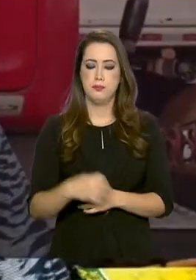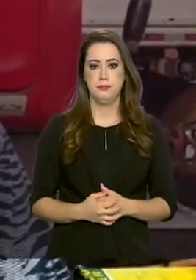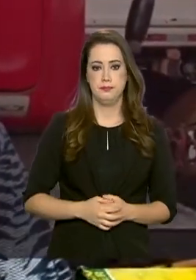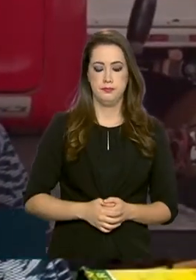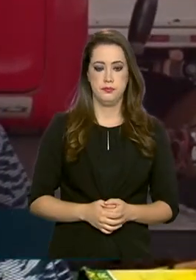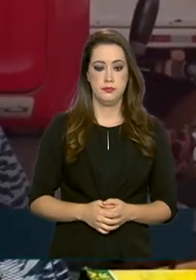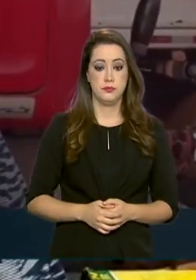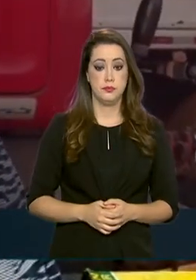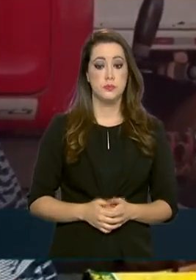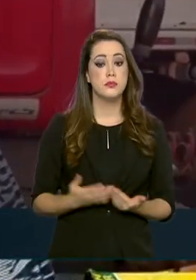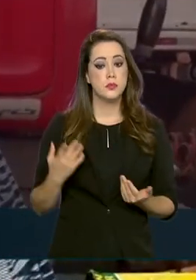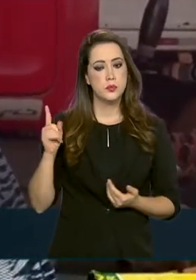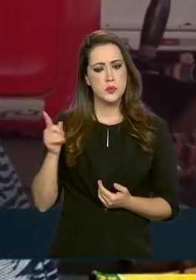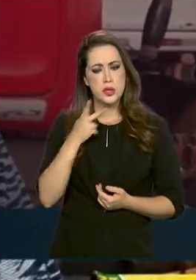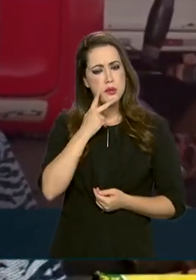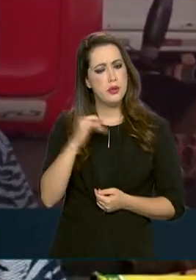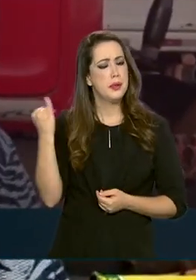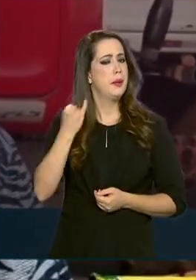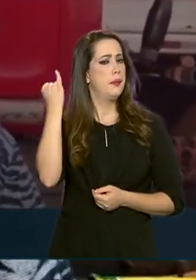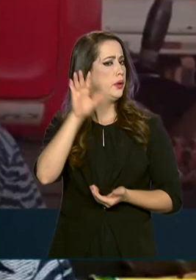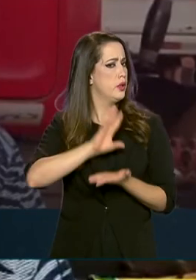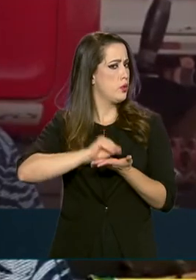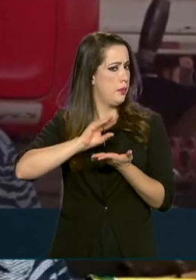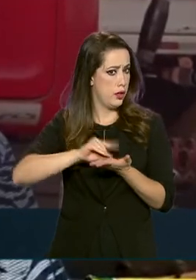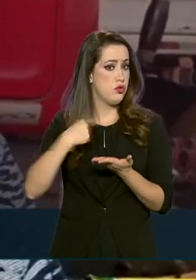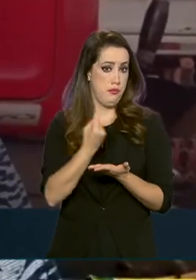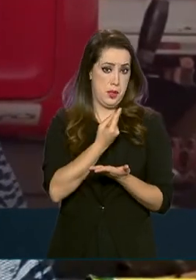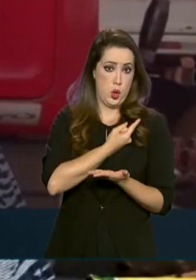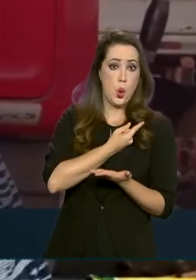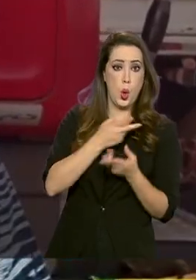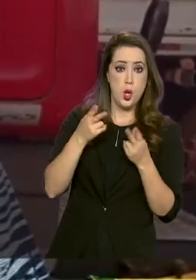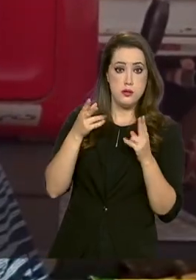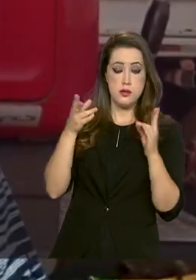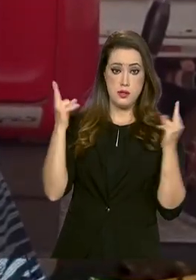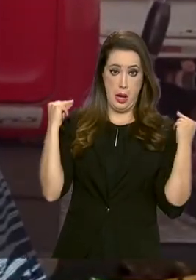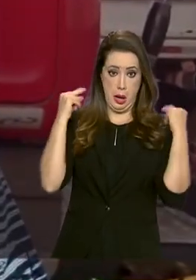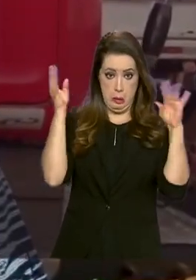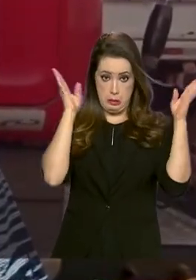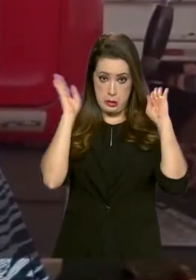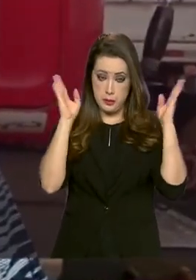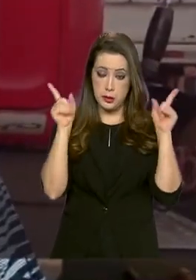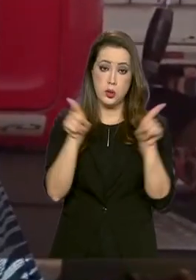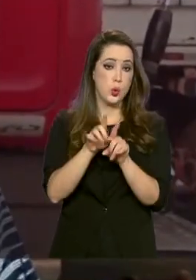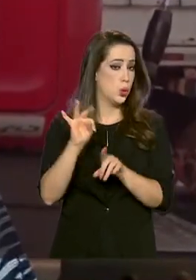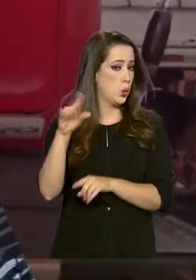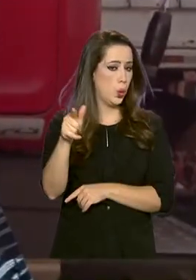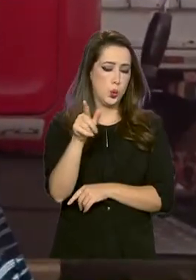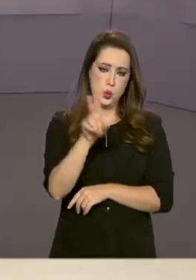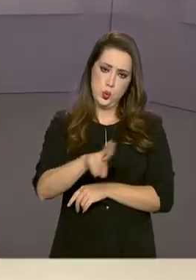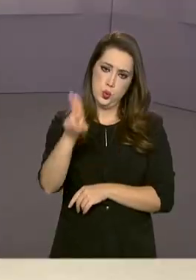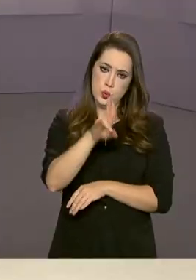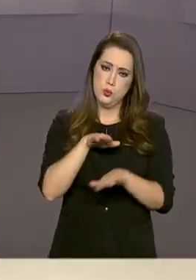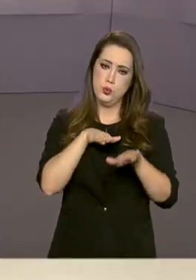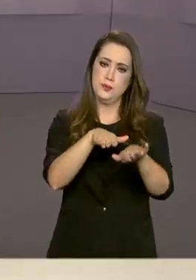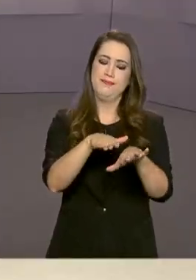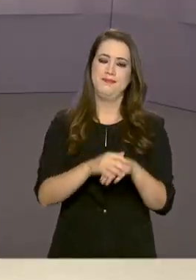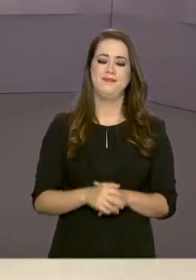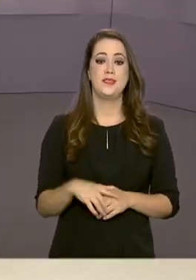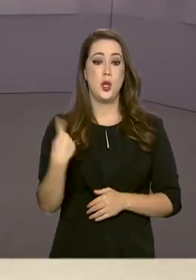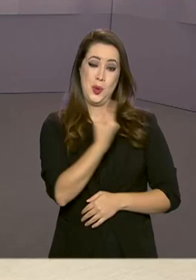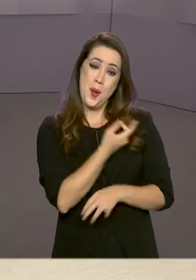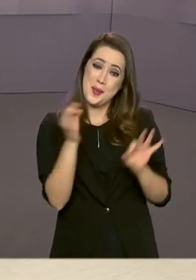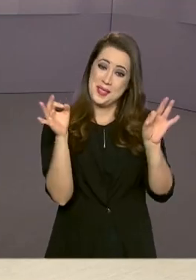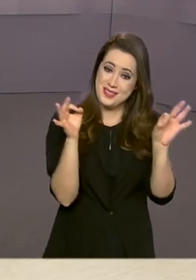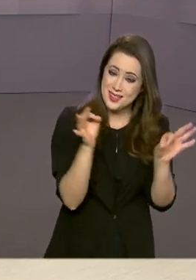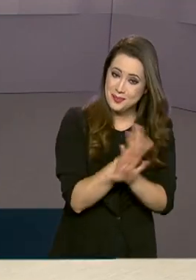importante esse aplicativo não só para nós, caminhoneiros, mas como para todos os usuários da Rodovia. O governo